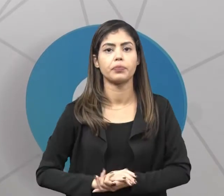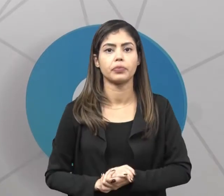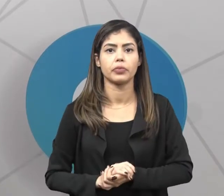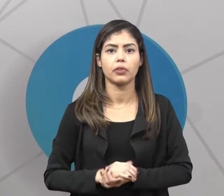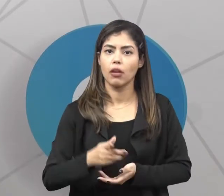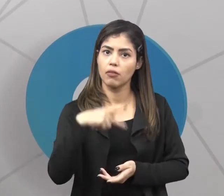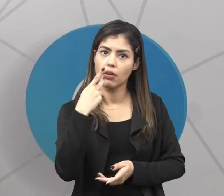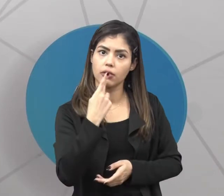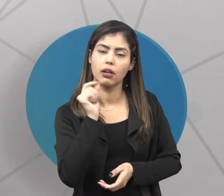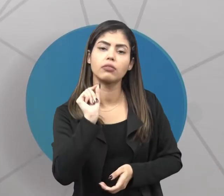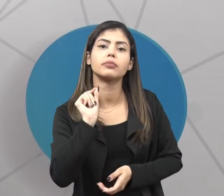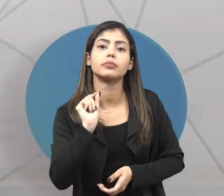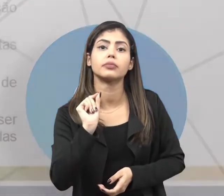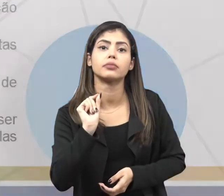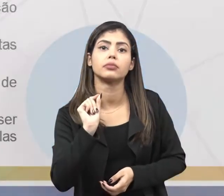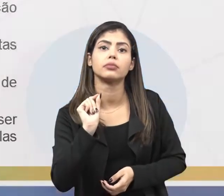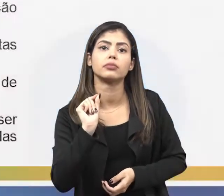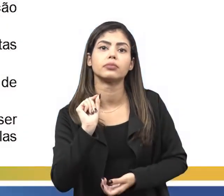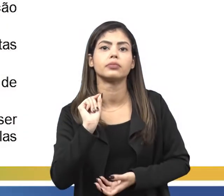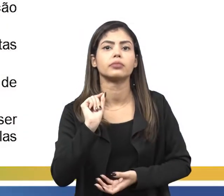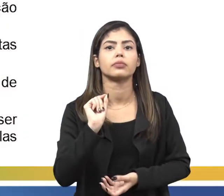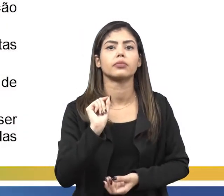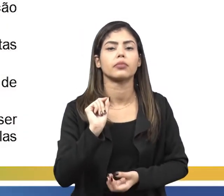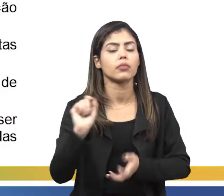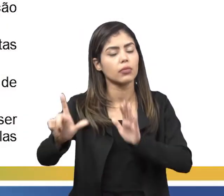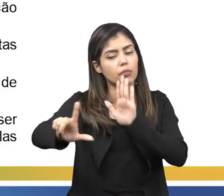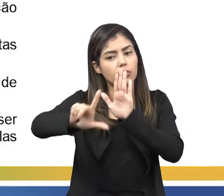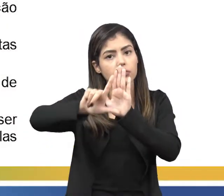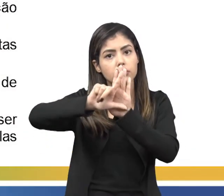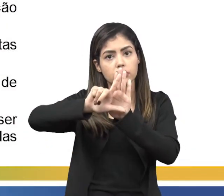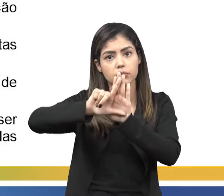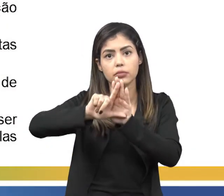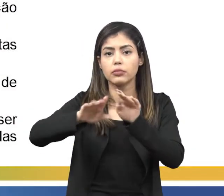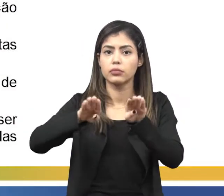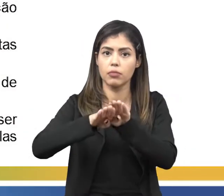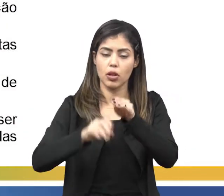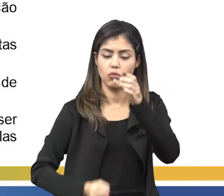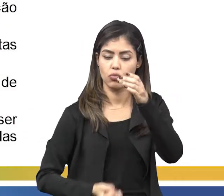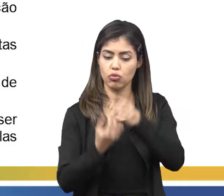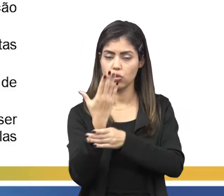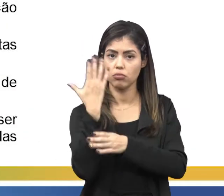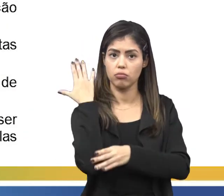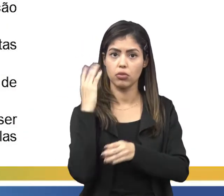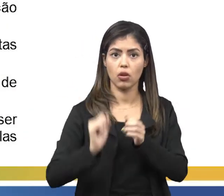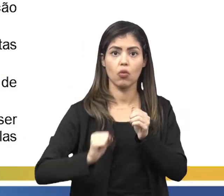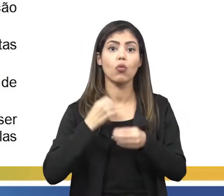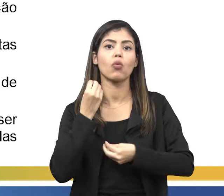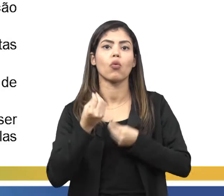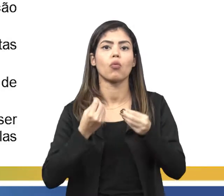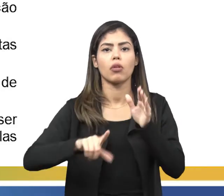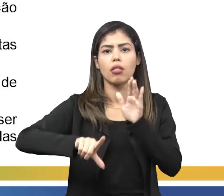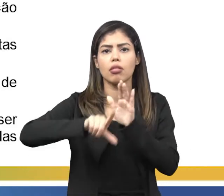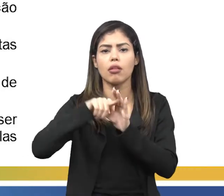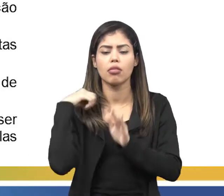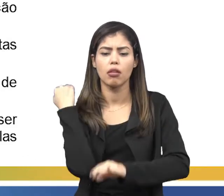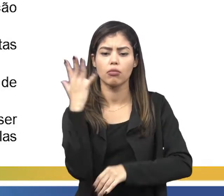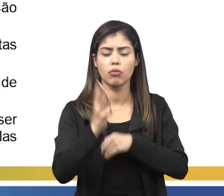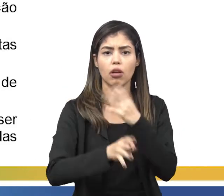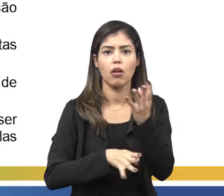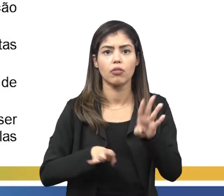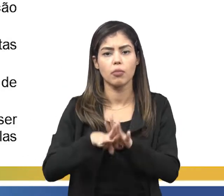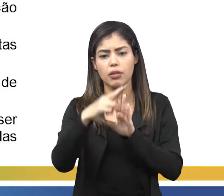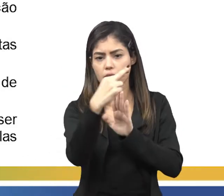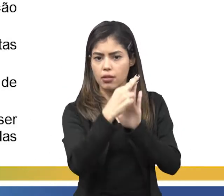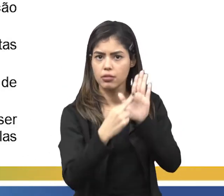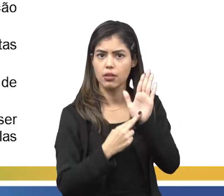vai comentar sobre as leis e a natureza dessas leis. Ele vai falar da lei natural, das normas e das